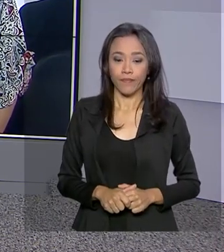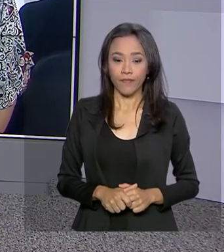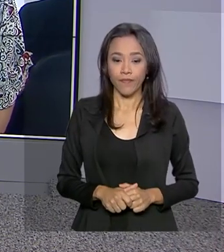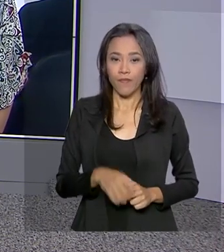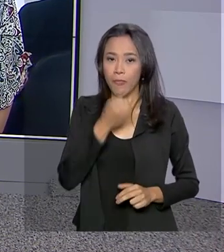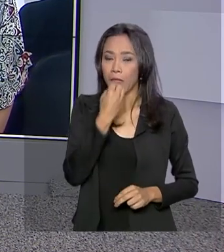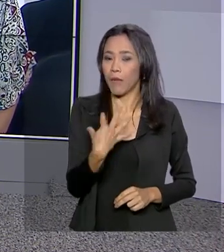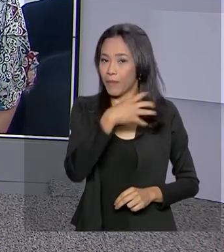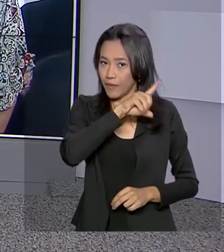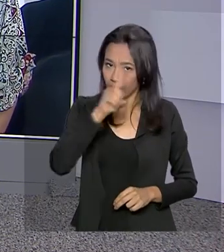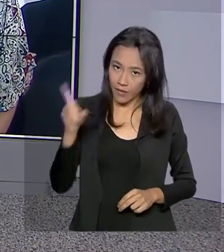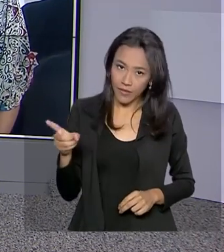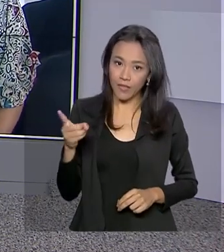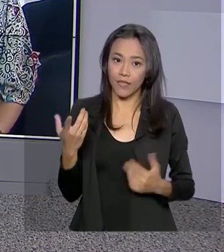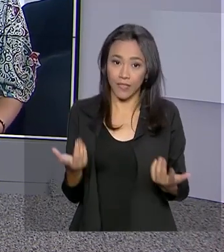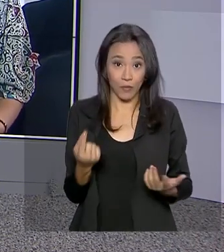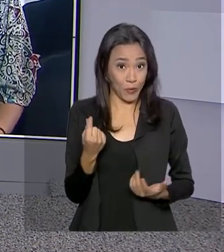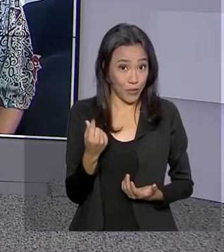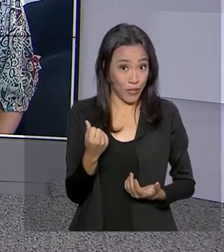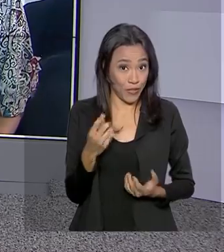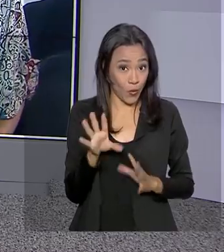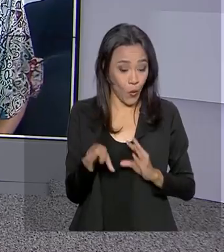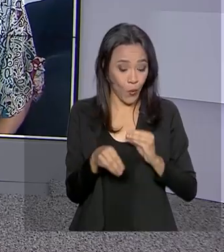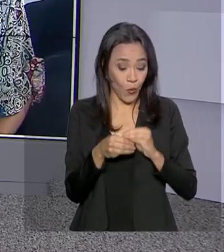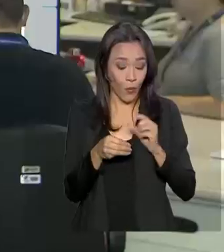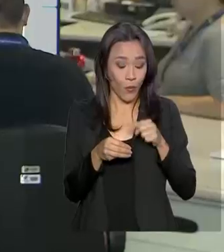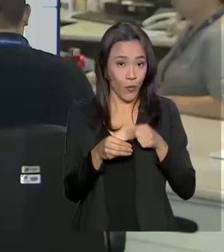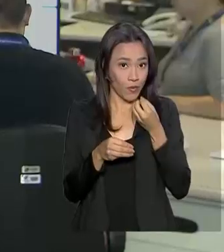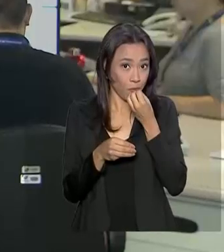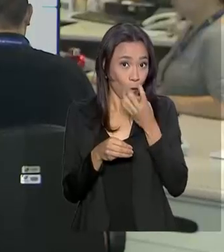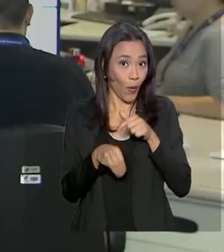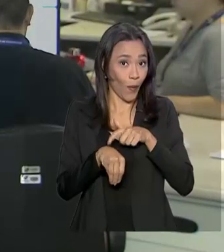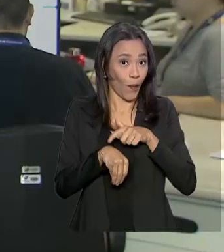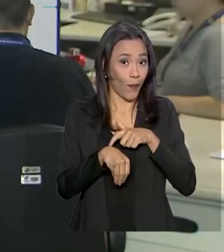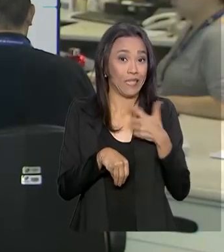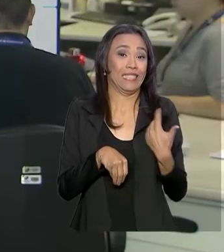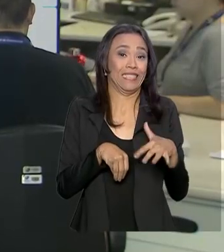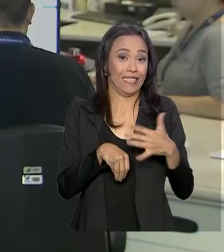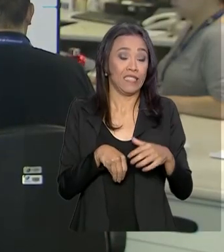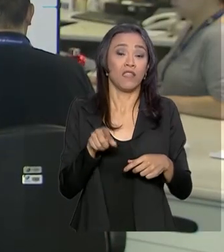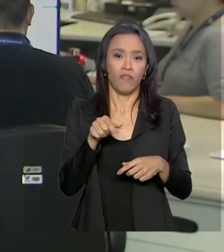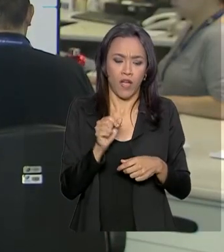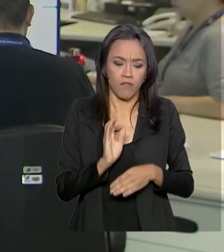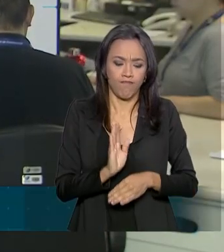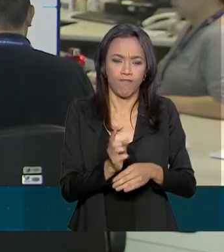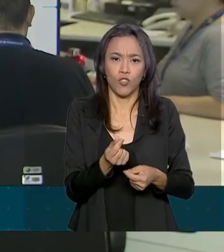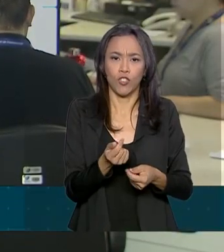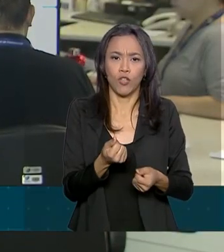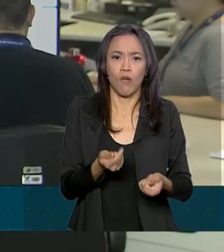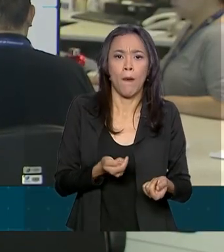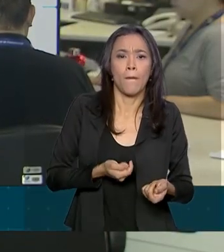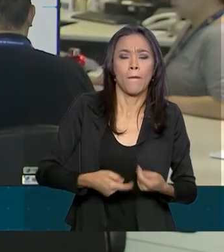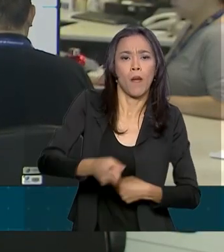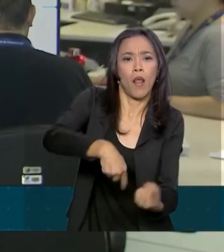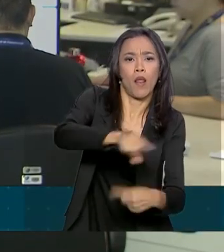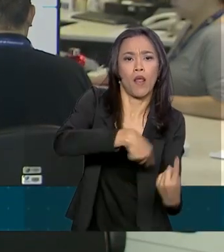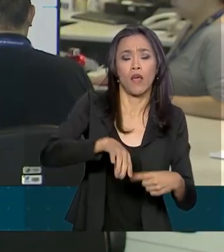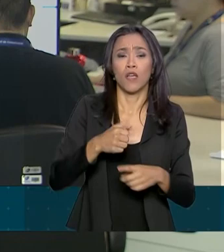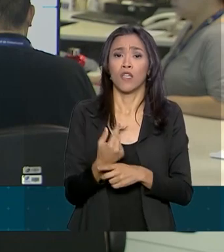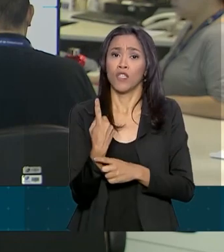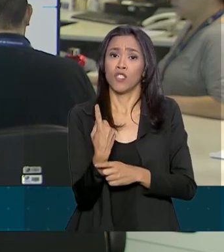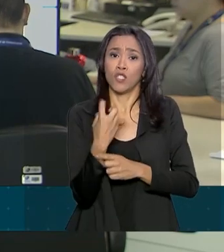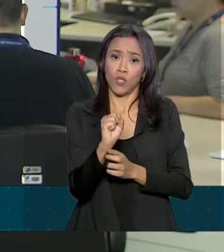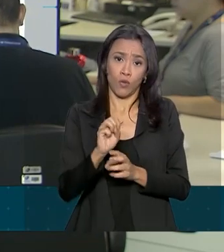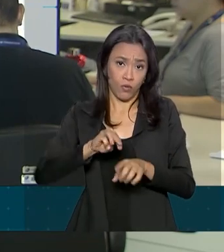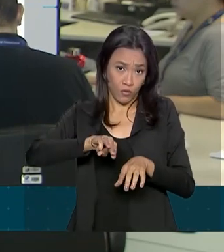Bom dia, Renata. Um dinheirinho extra que sempre chega em boa hora e que deve injetar na economia mais de 18 bilhões de reais.